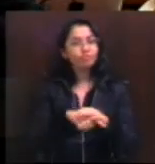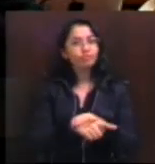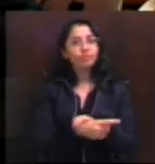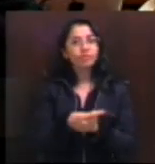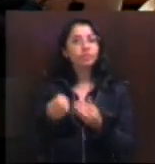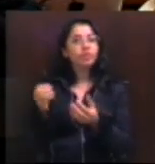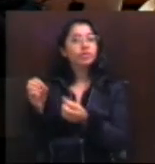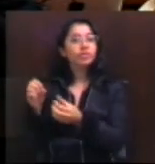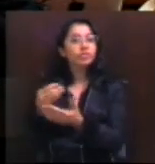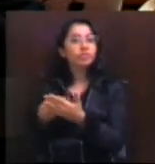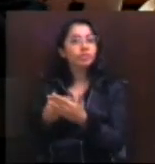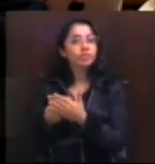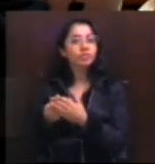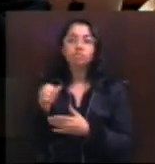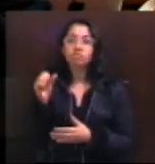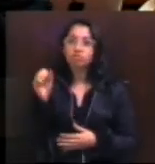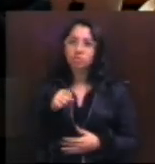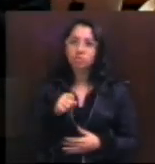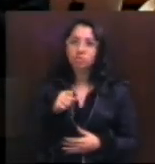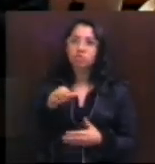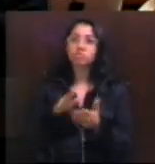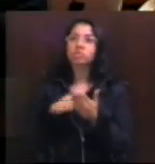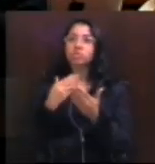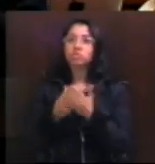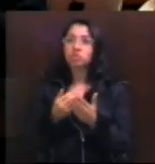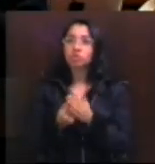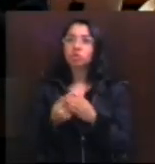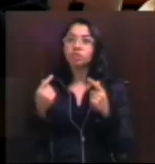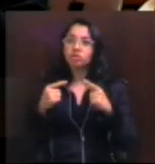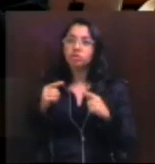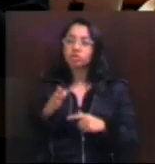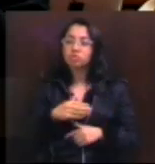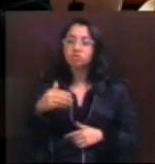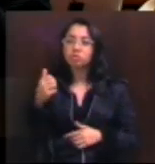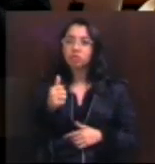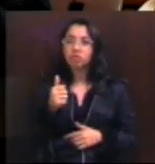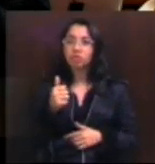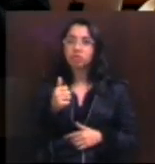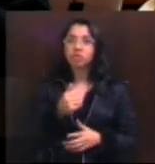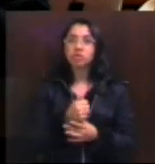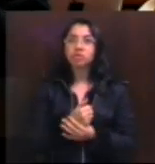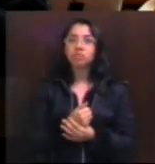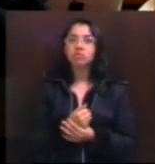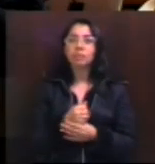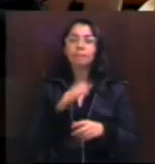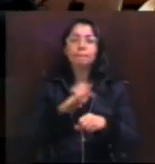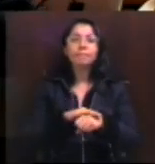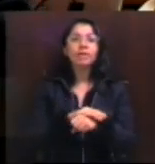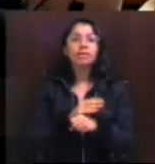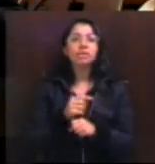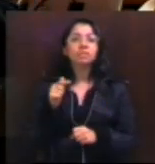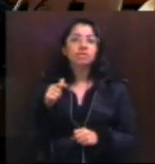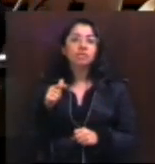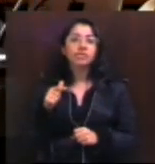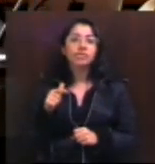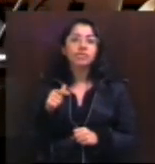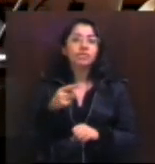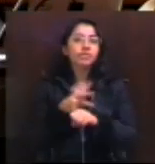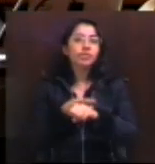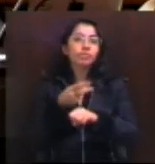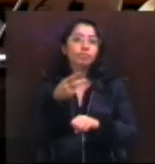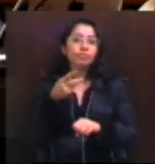sim, estão ocupando as escolas, lutando por melhores condições. Mais do que isso. E acho que aqui está o mérito maior,